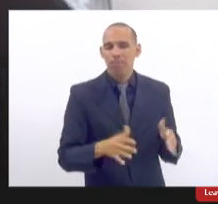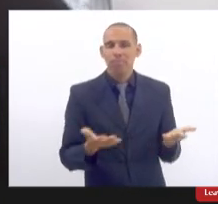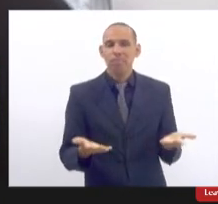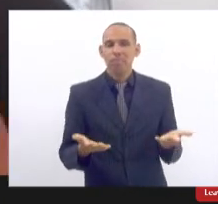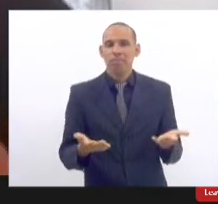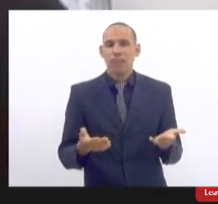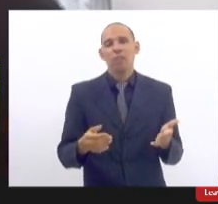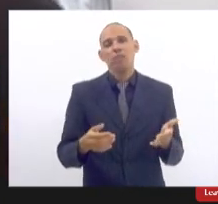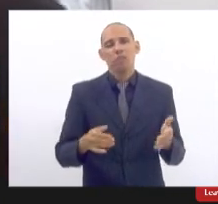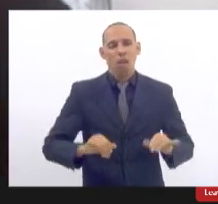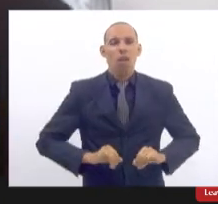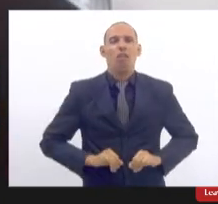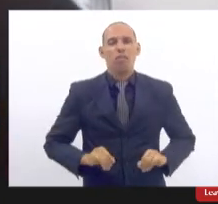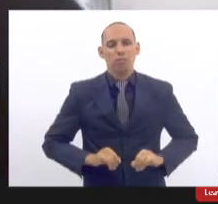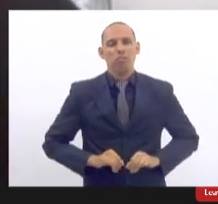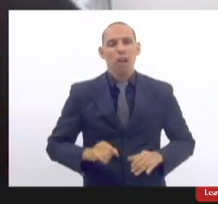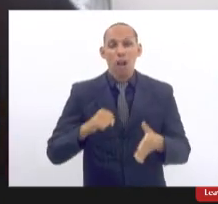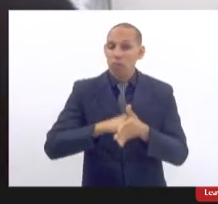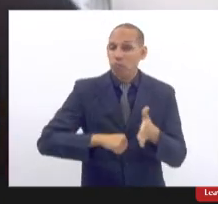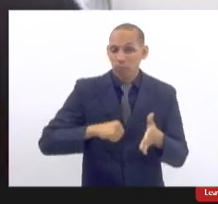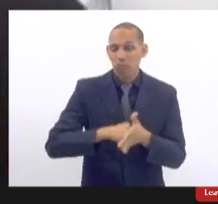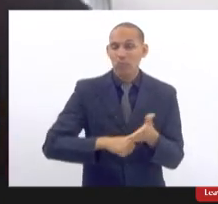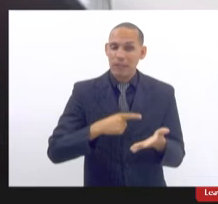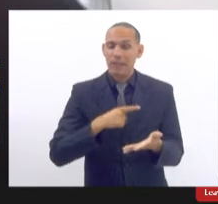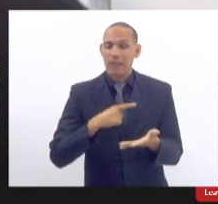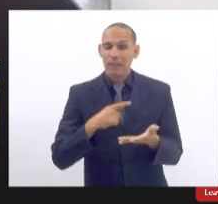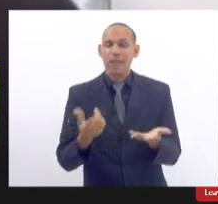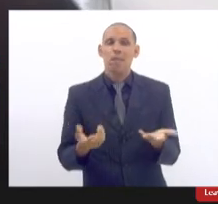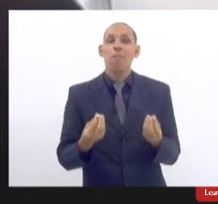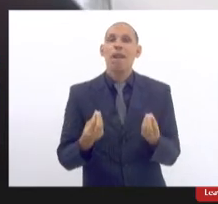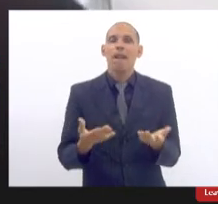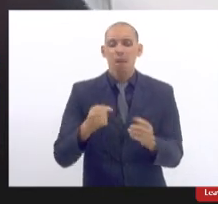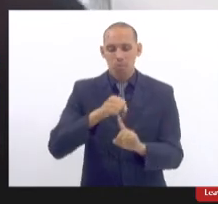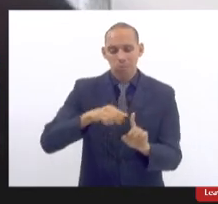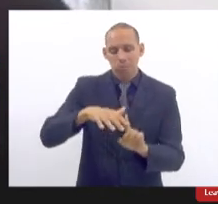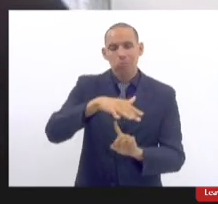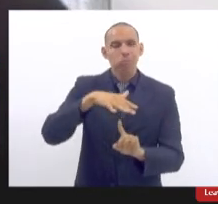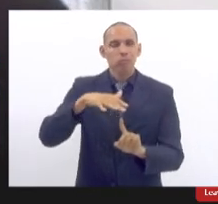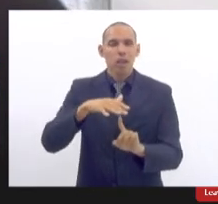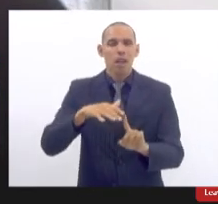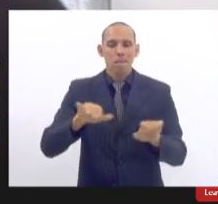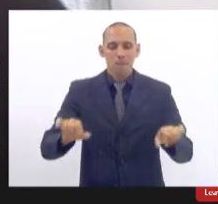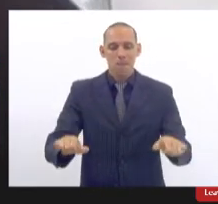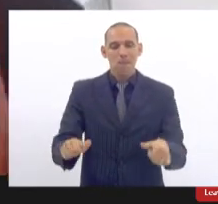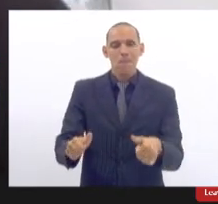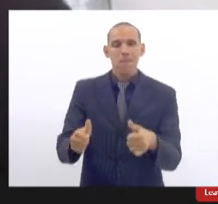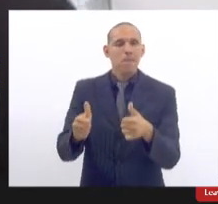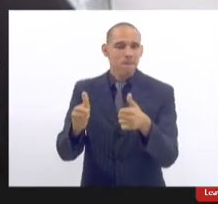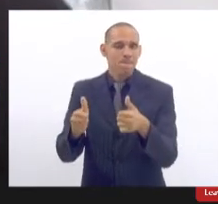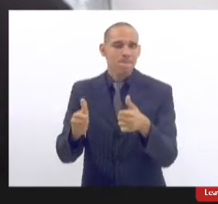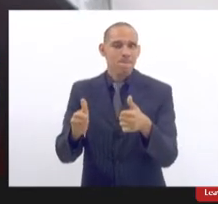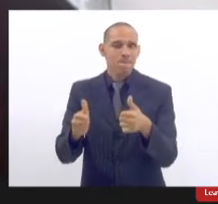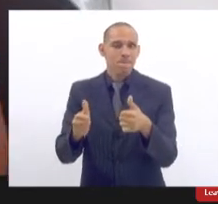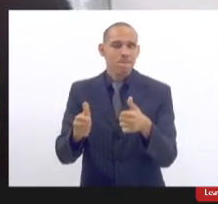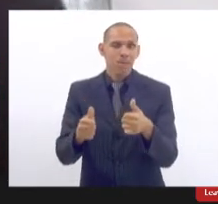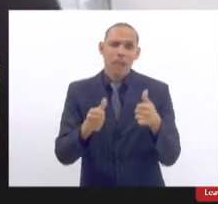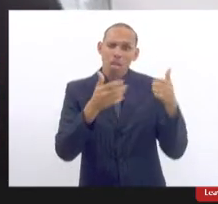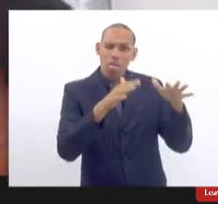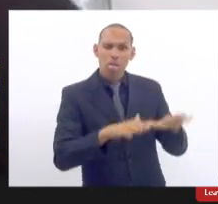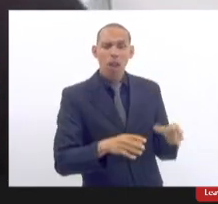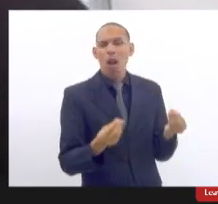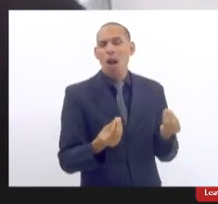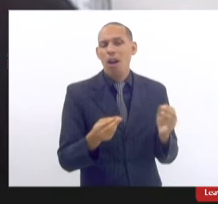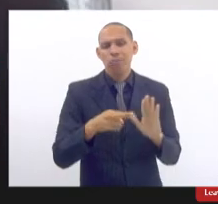muita luta que se faz que a sociedade faz para poder recuperar ele está sendo desmontado através de